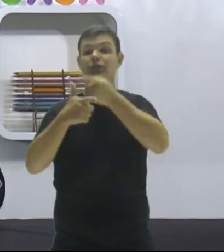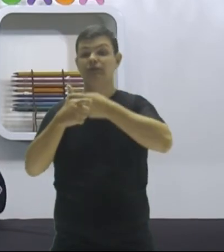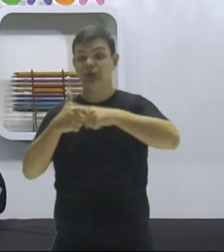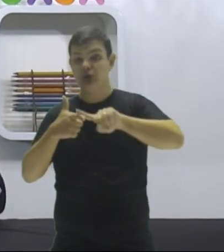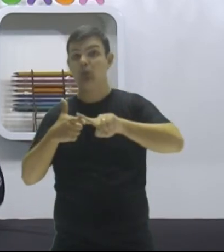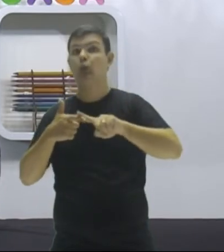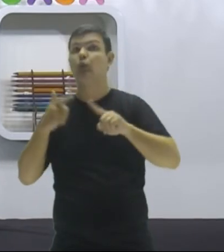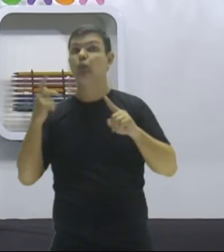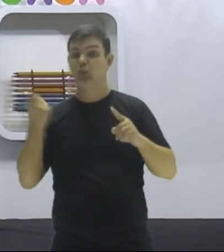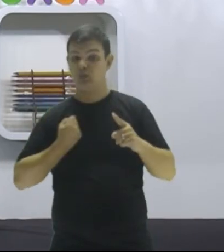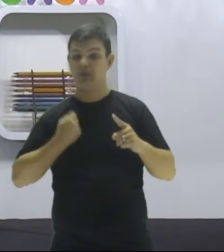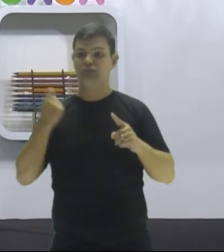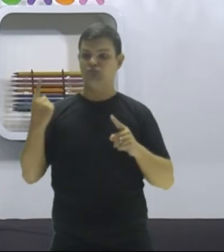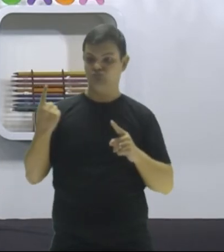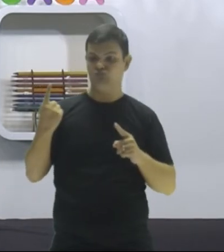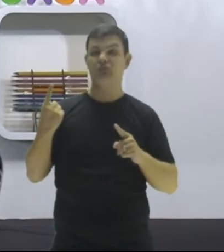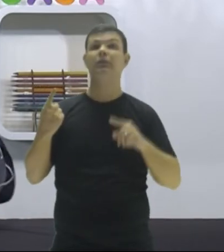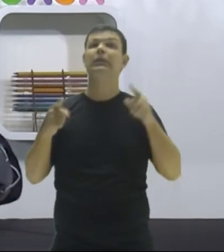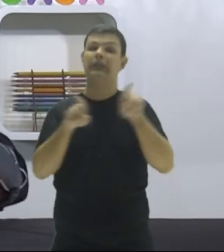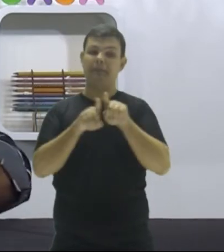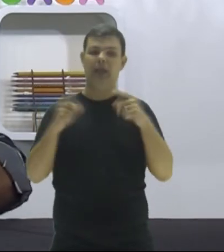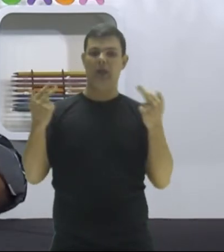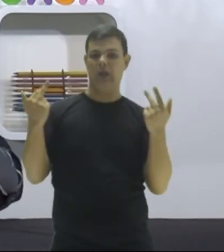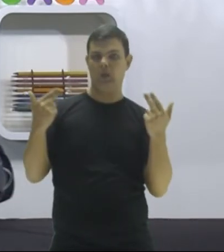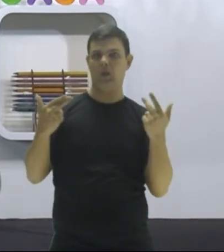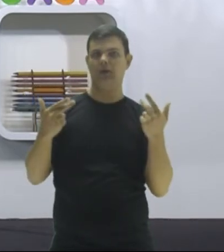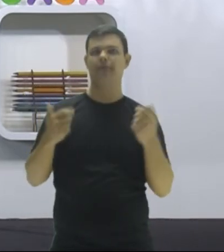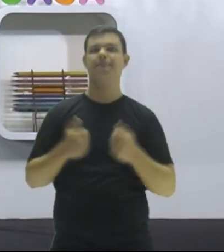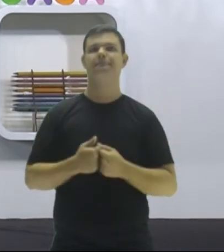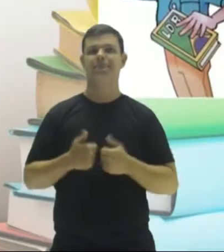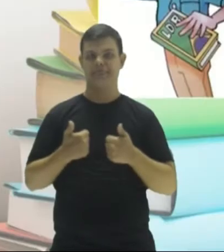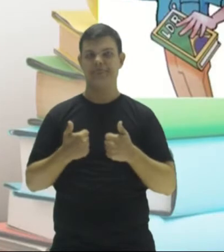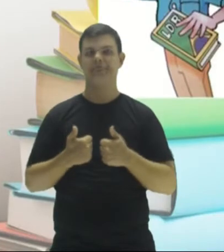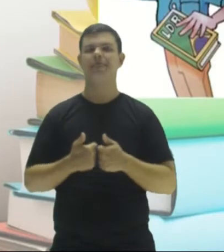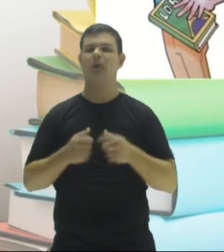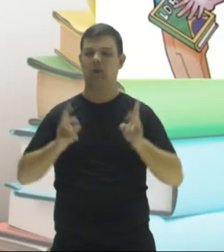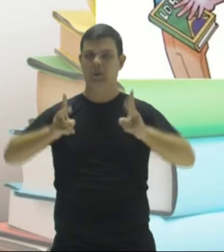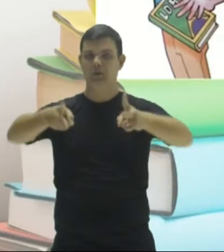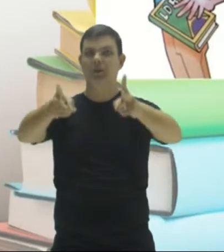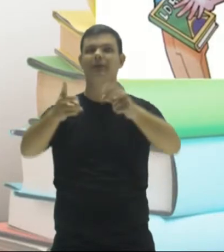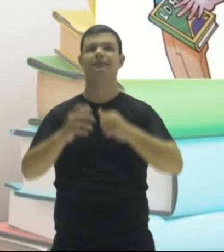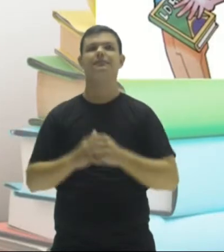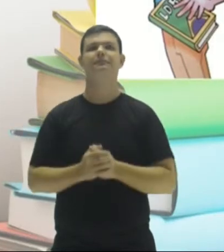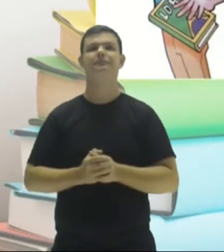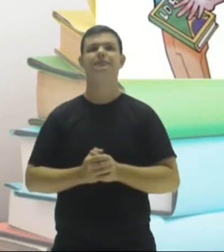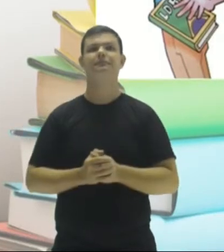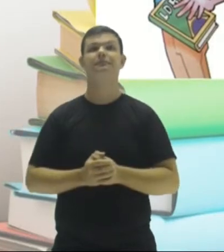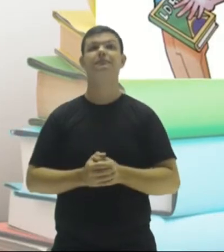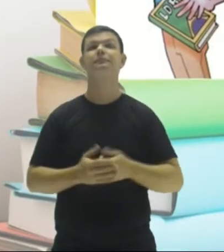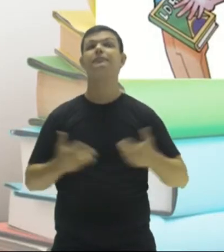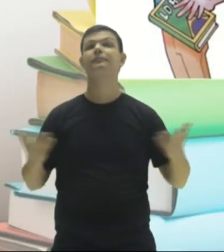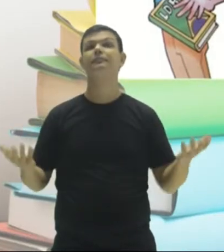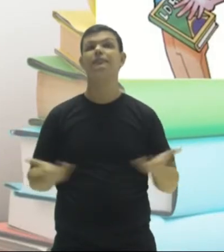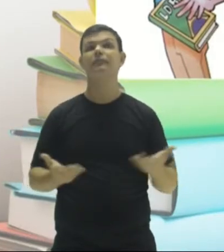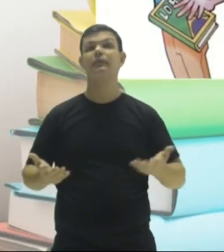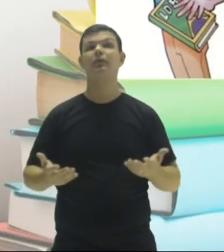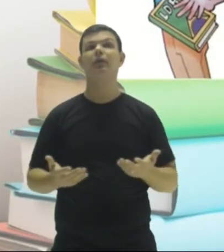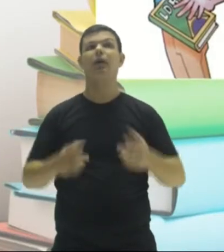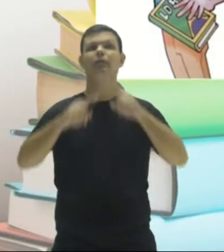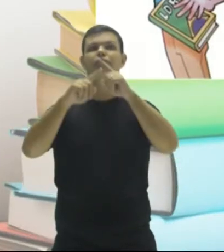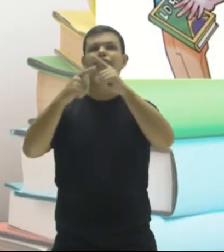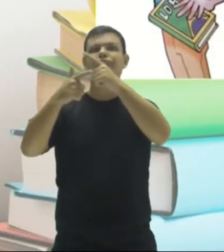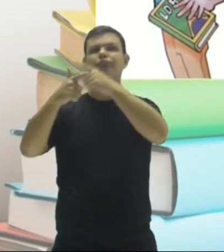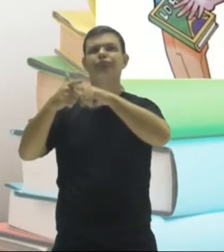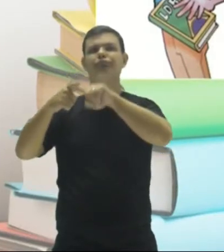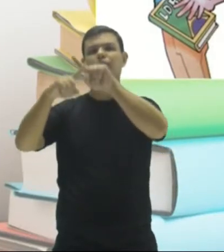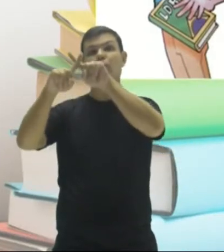dois números. Por um ou por ele mesmo. Tá ok? Vamos pra lá, galera. Continuando. Agora, vamos ver os múltiplos de um número.